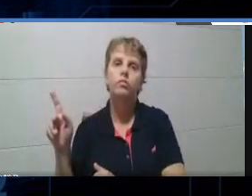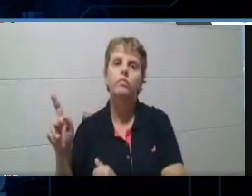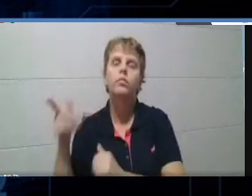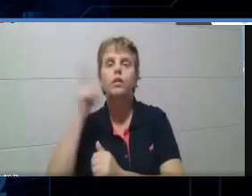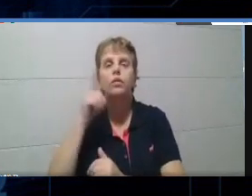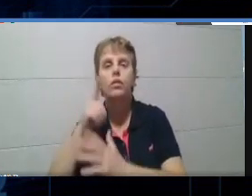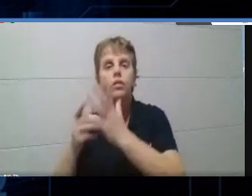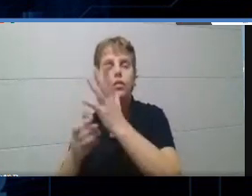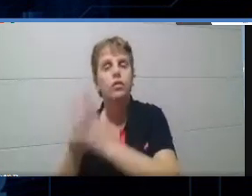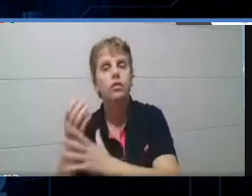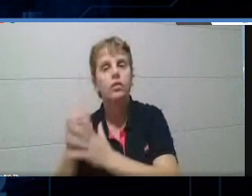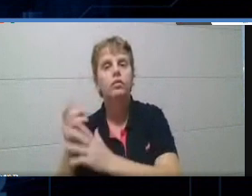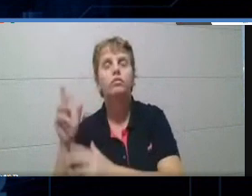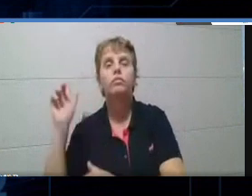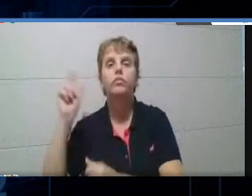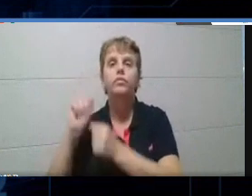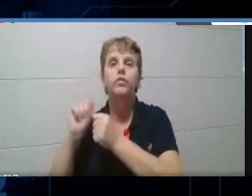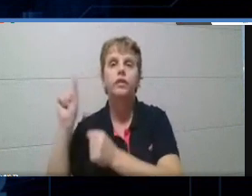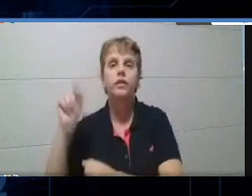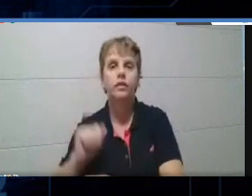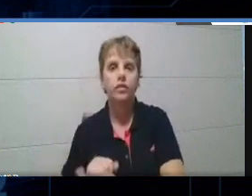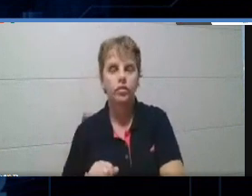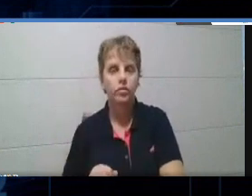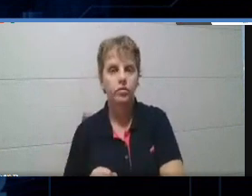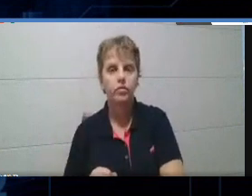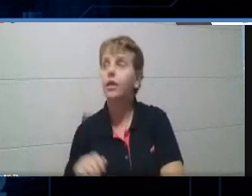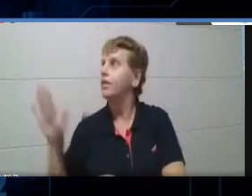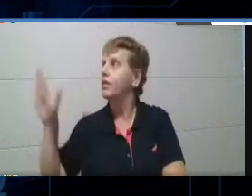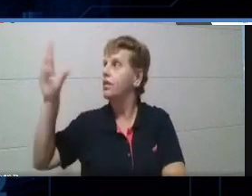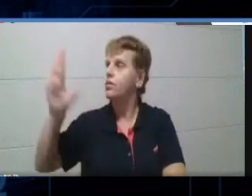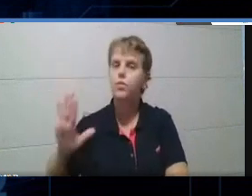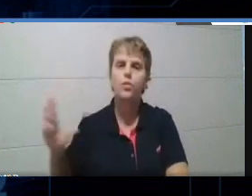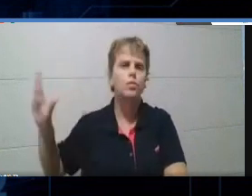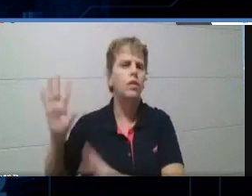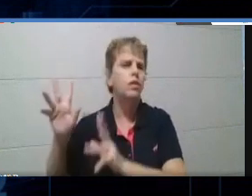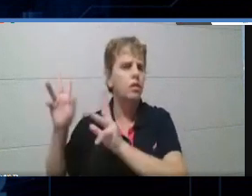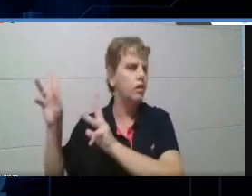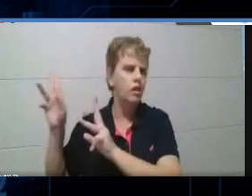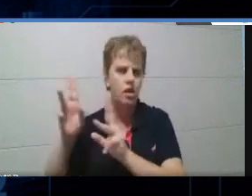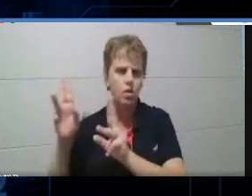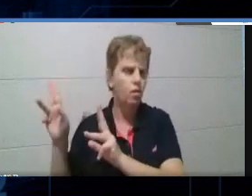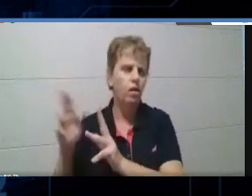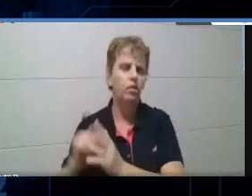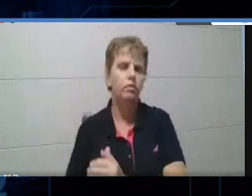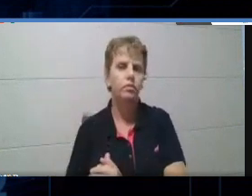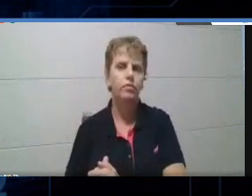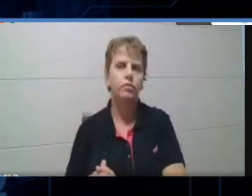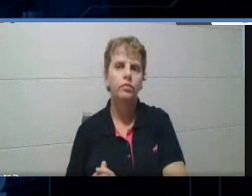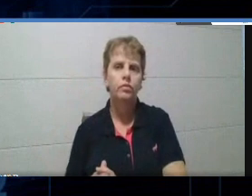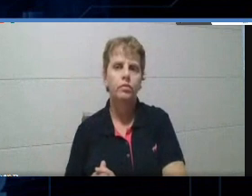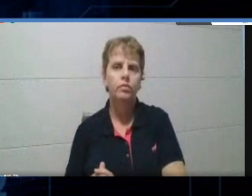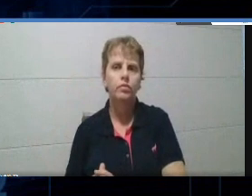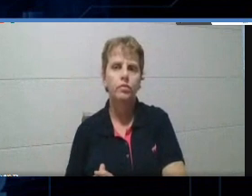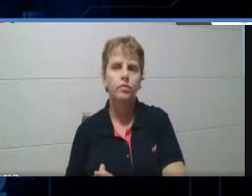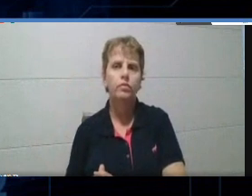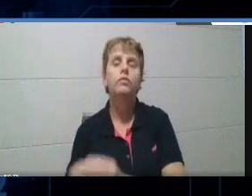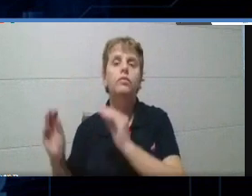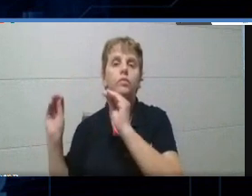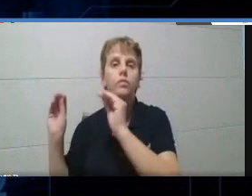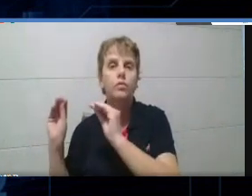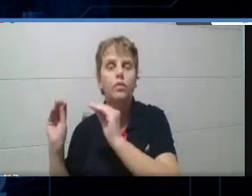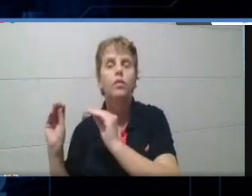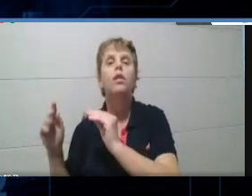então, o quiz, tá? Então, aqui em New Question, então, é para inserir uma nova questão.